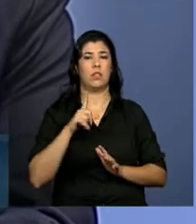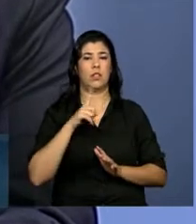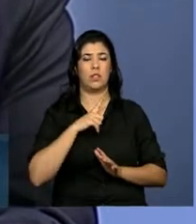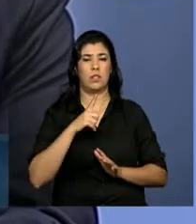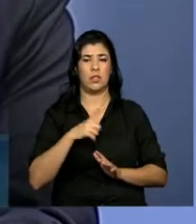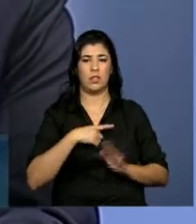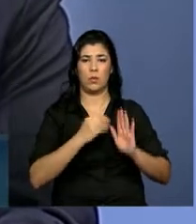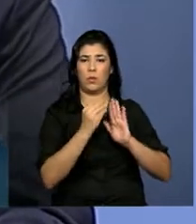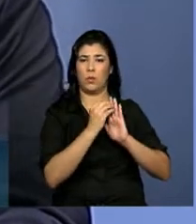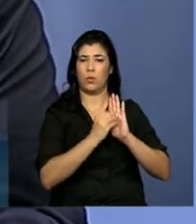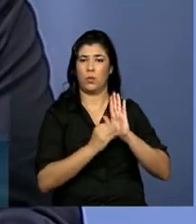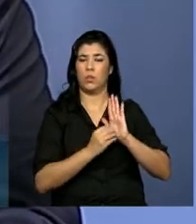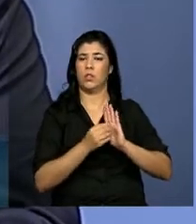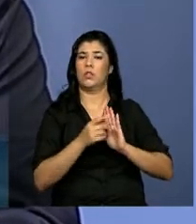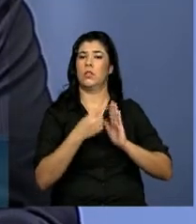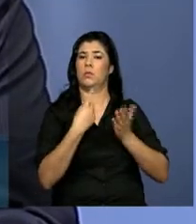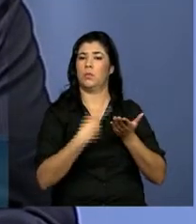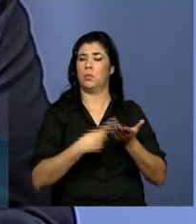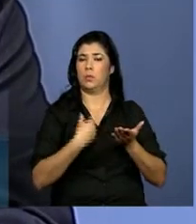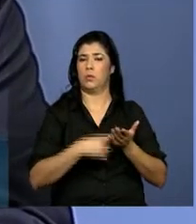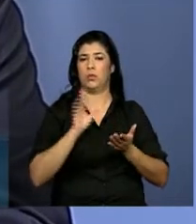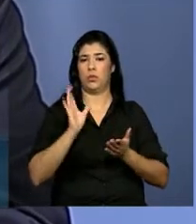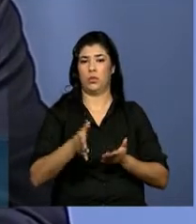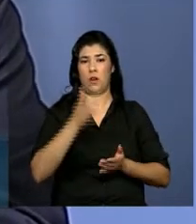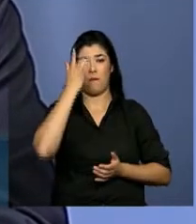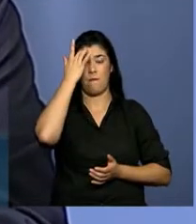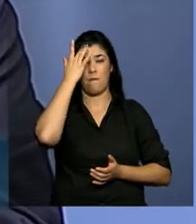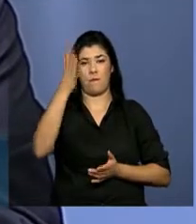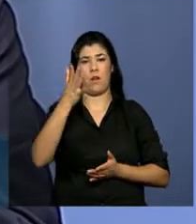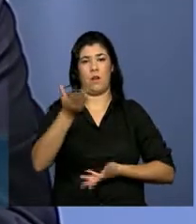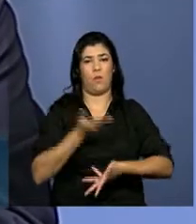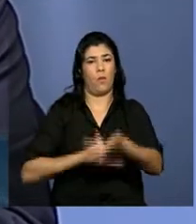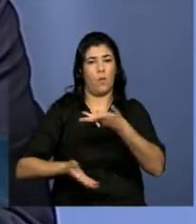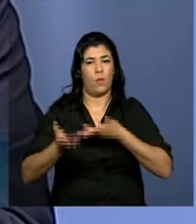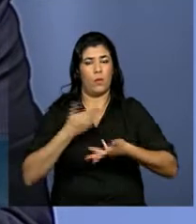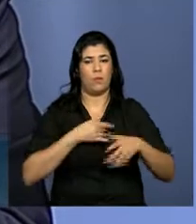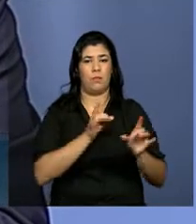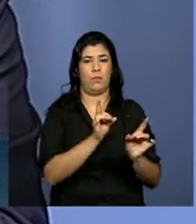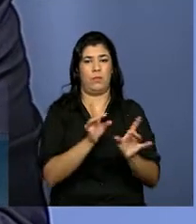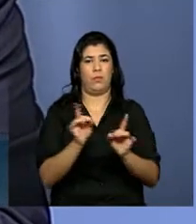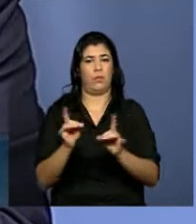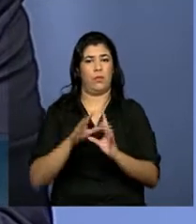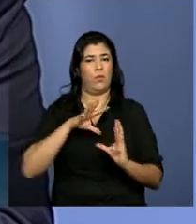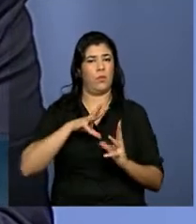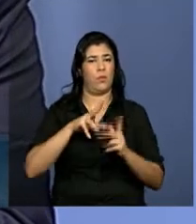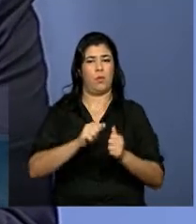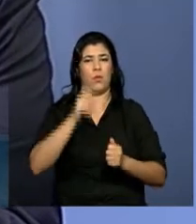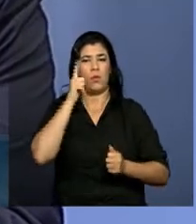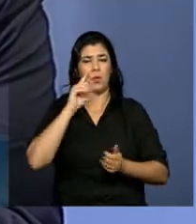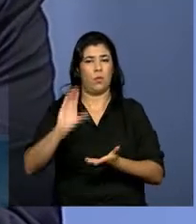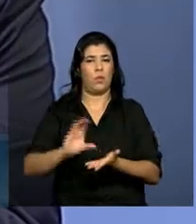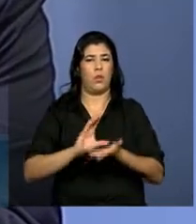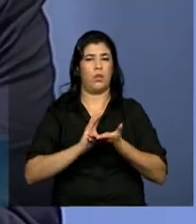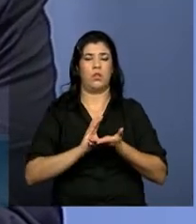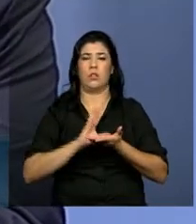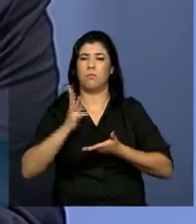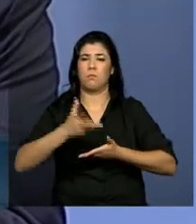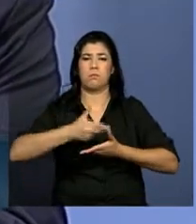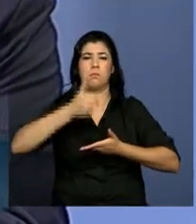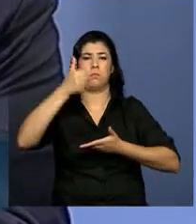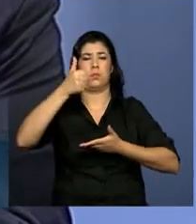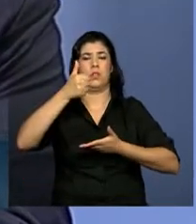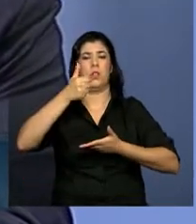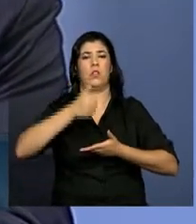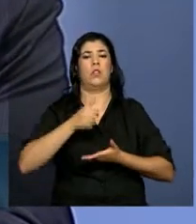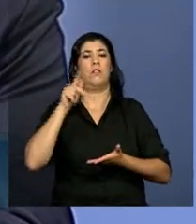facilitação de comércio que nós podemos impulsionar no mundo com ganhos extraordinários do ponto de vista